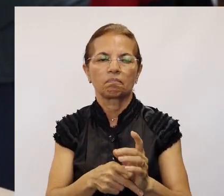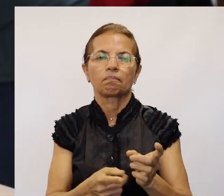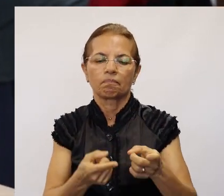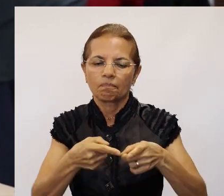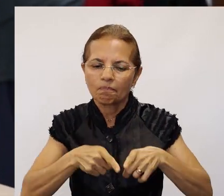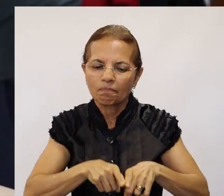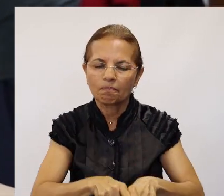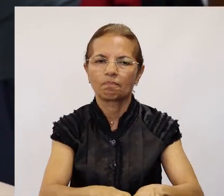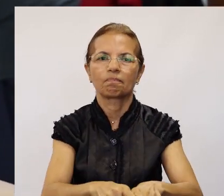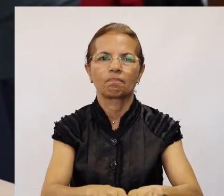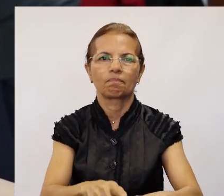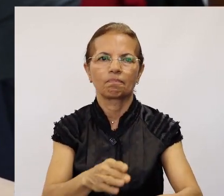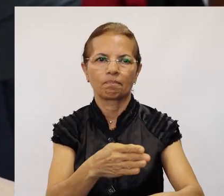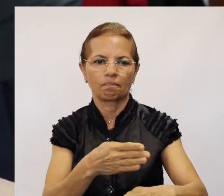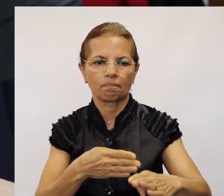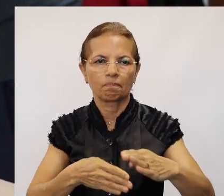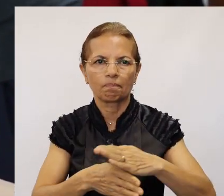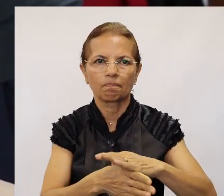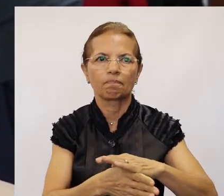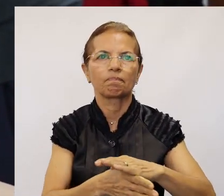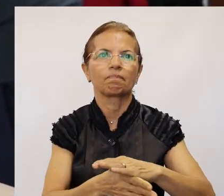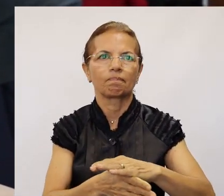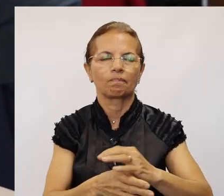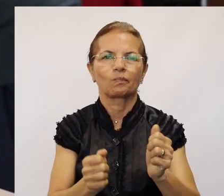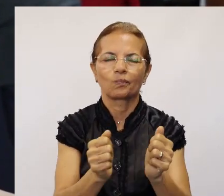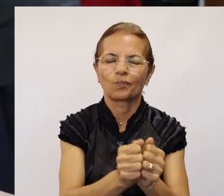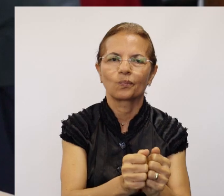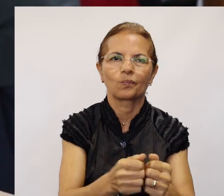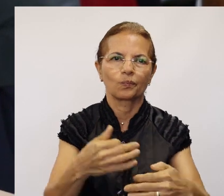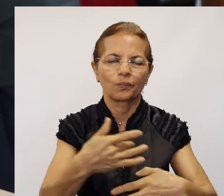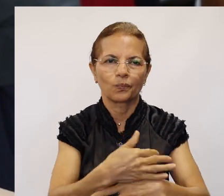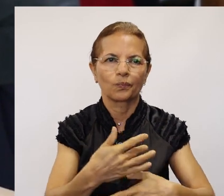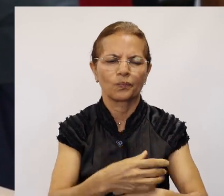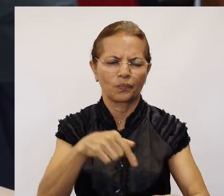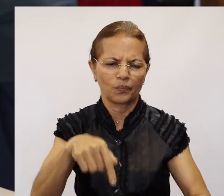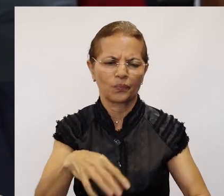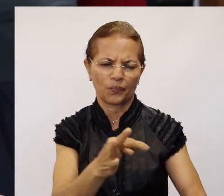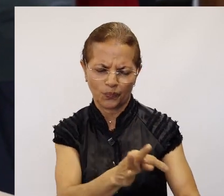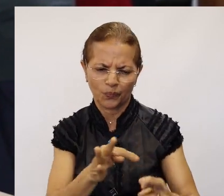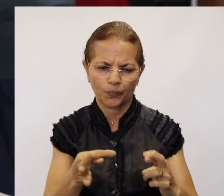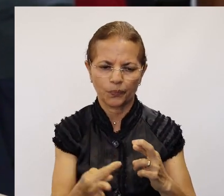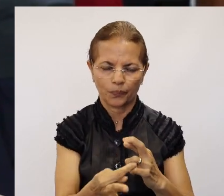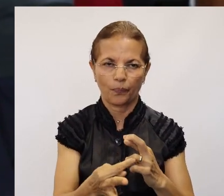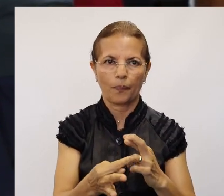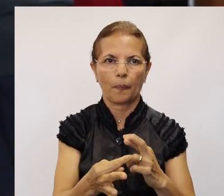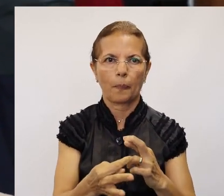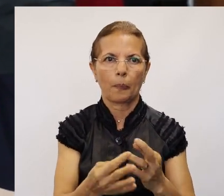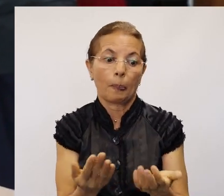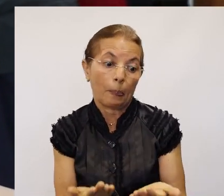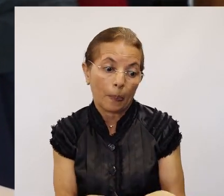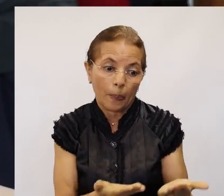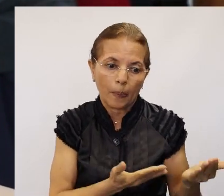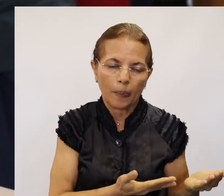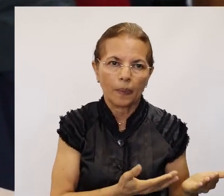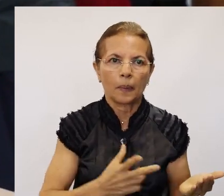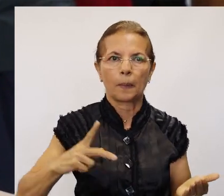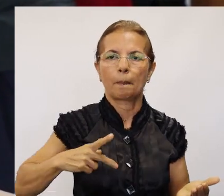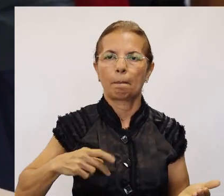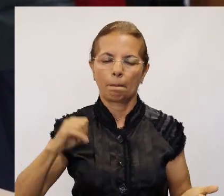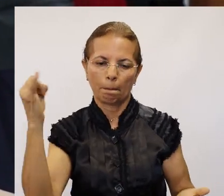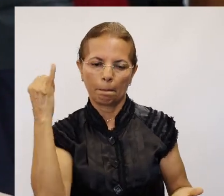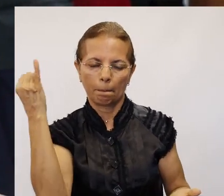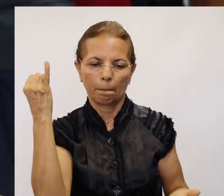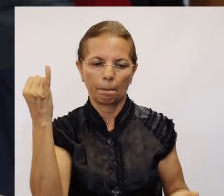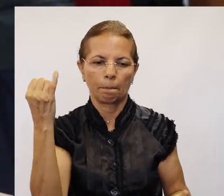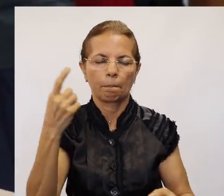a cidade, mas aqui o tribunal é um convidado particularmente importante por conta das pessoas